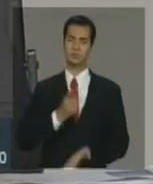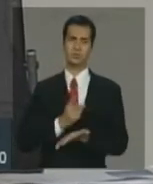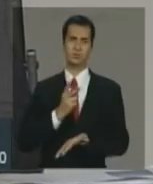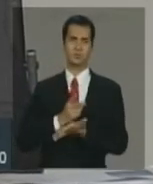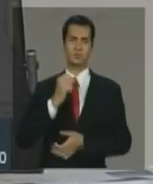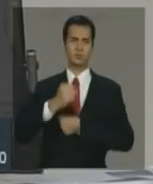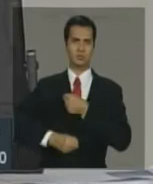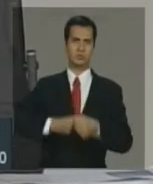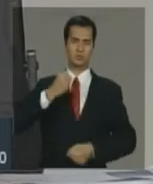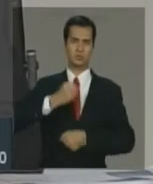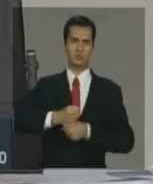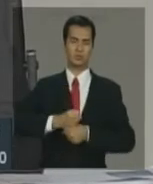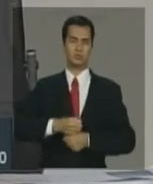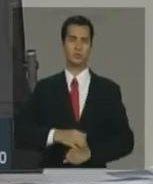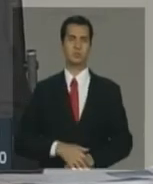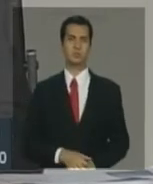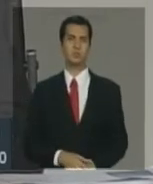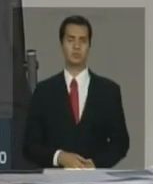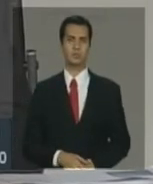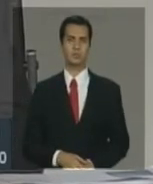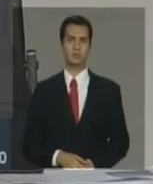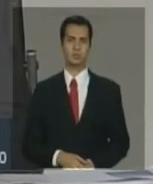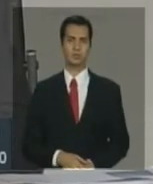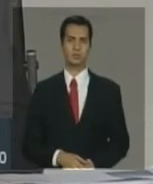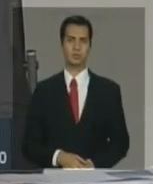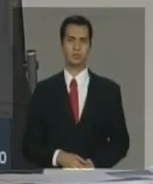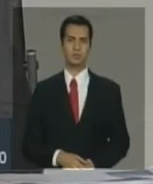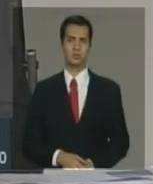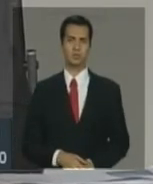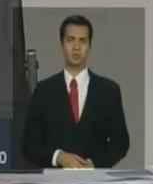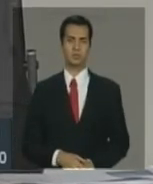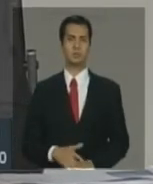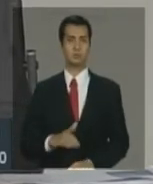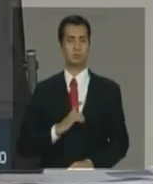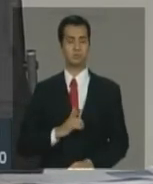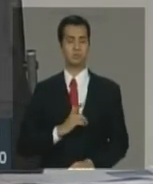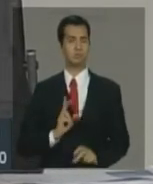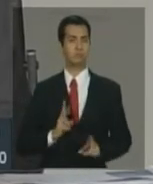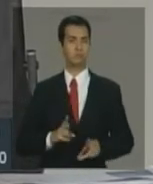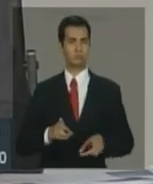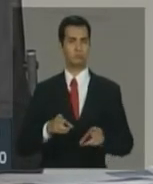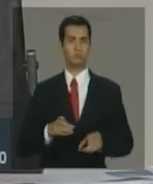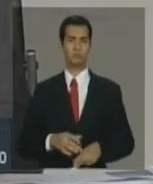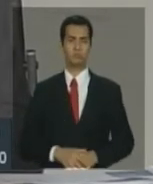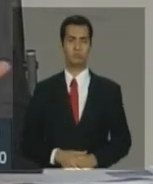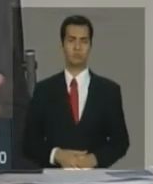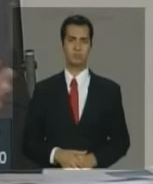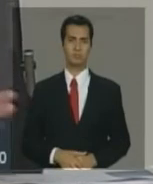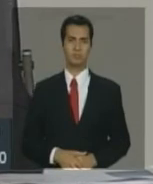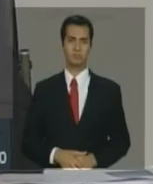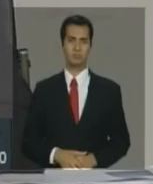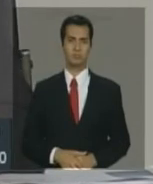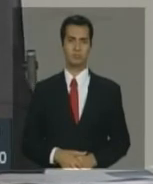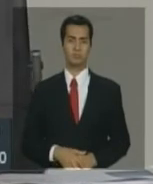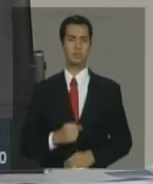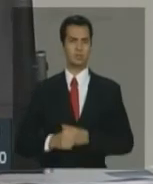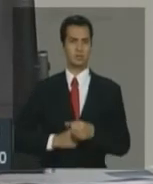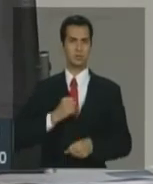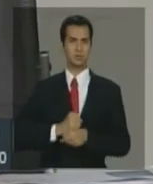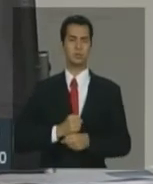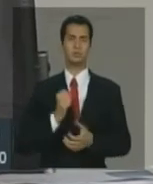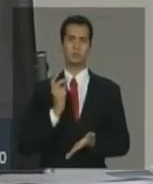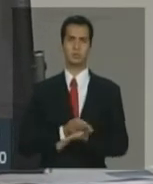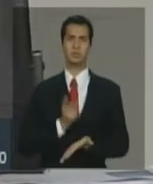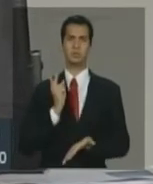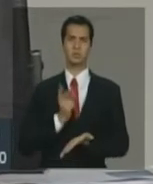São receitas previstas, correntes, no sentido de que elas ocorrem todos os anos.